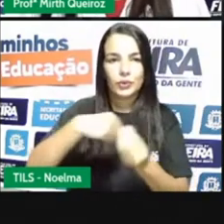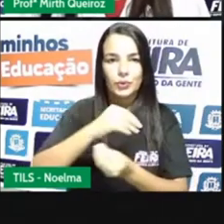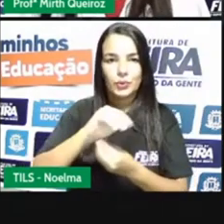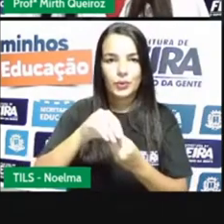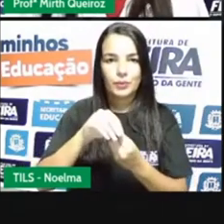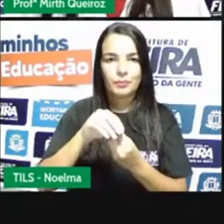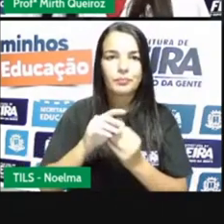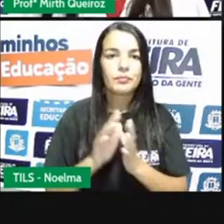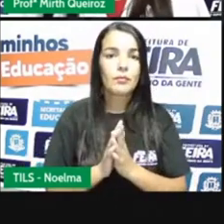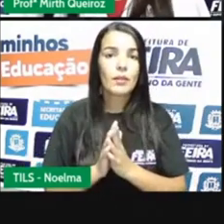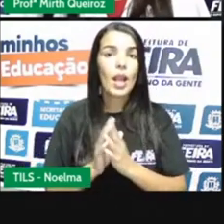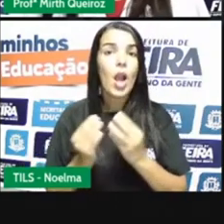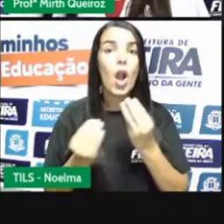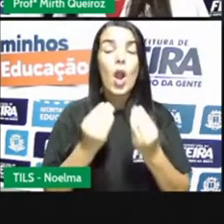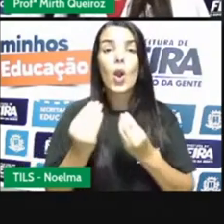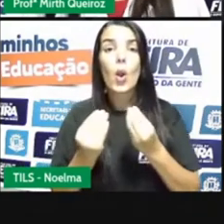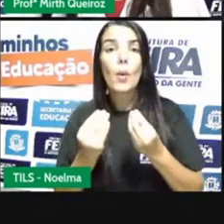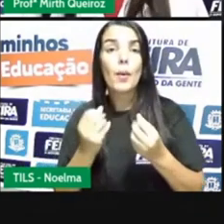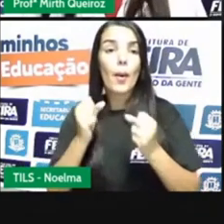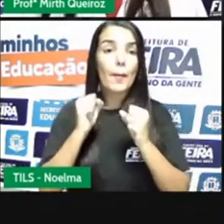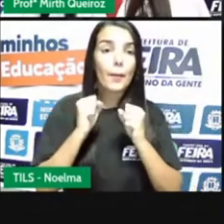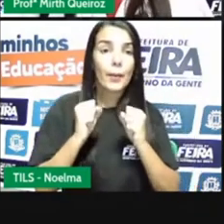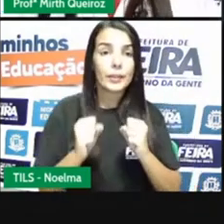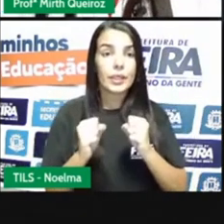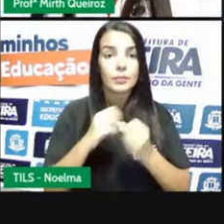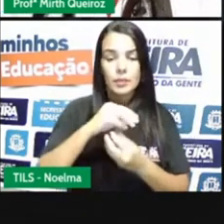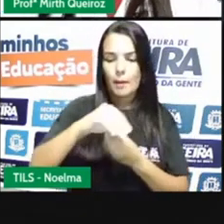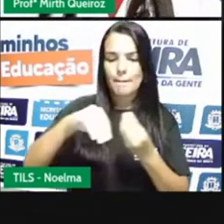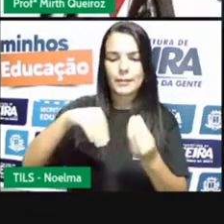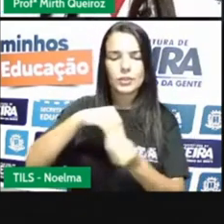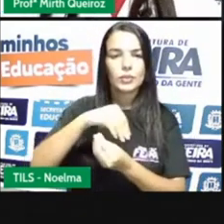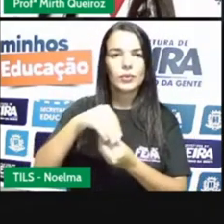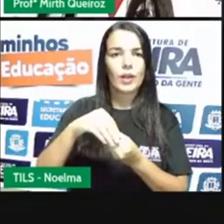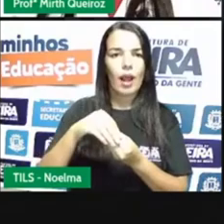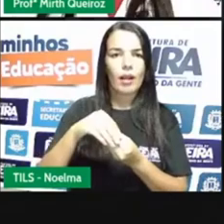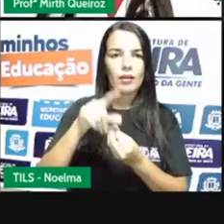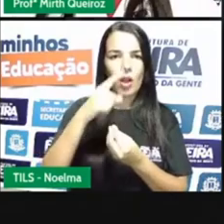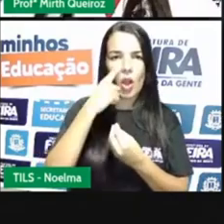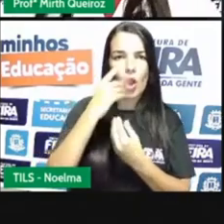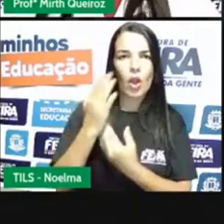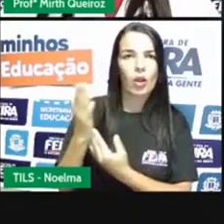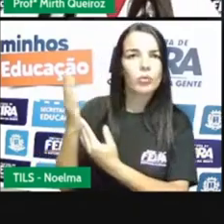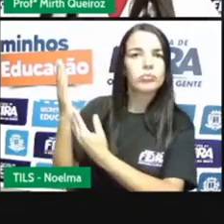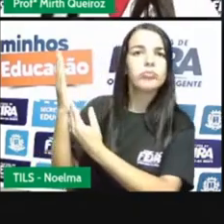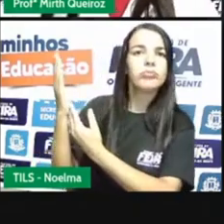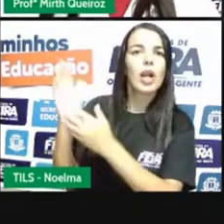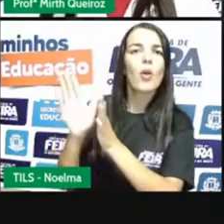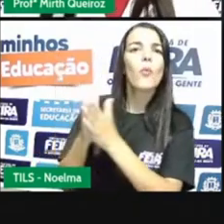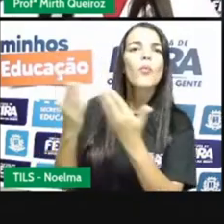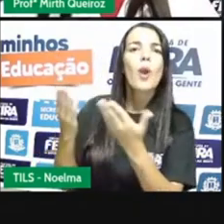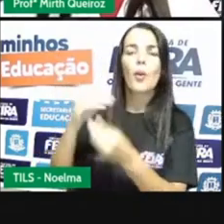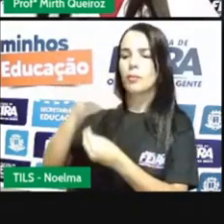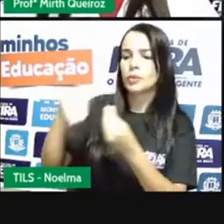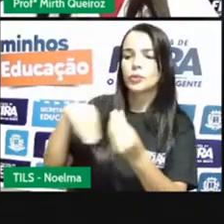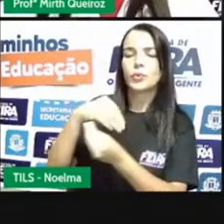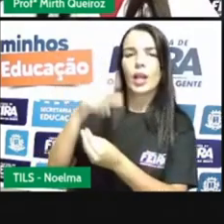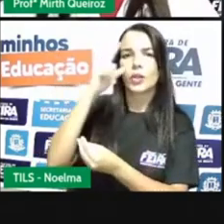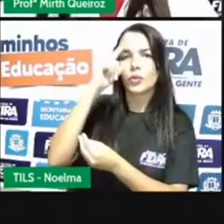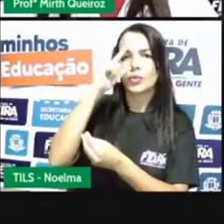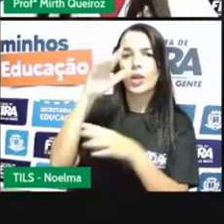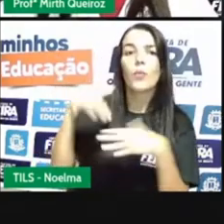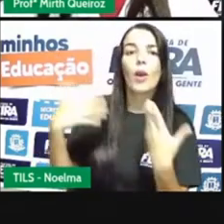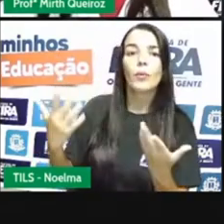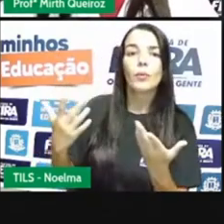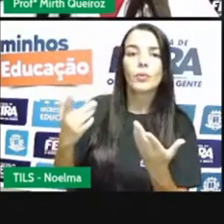Como podemos misturar os alimentos? Quais desses alimentos costumamos misturar no nosso dia a dia? Nós temos aí